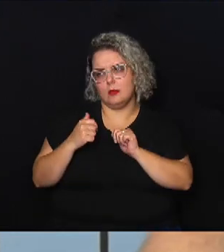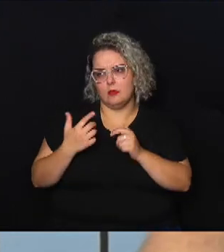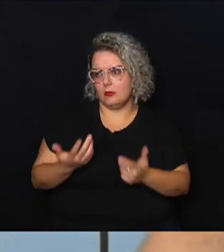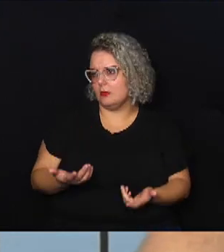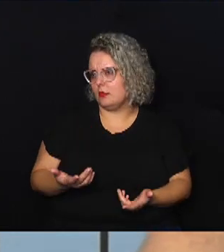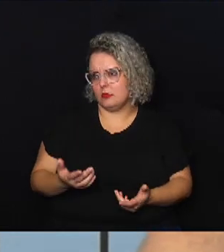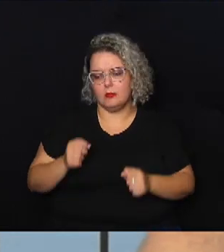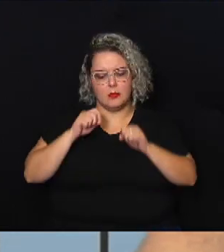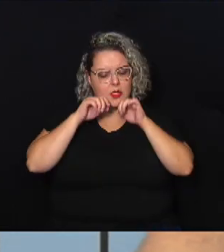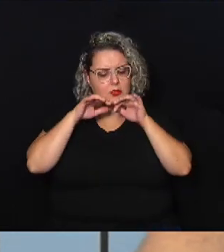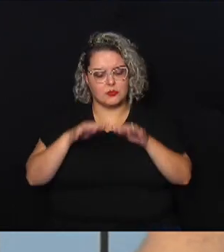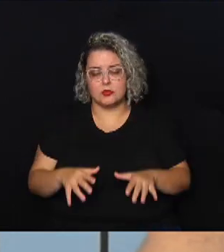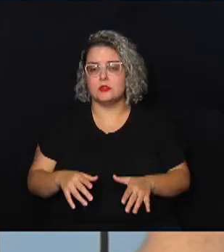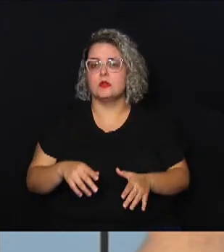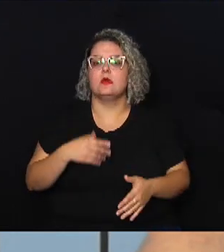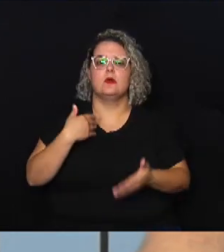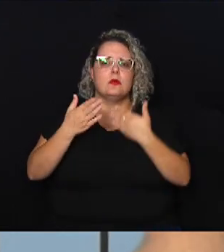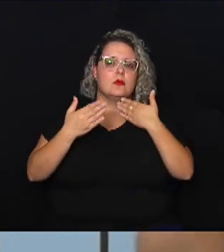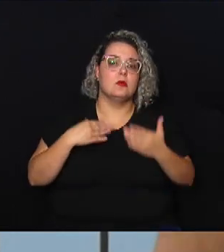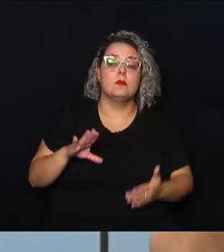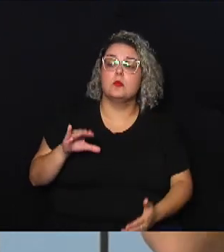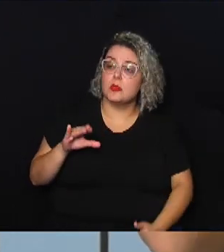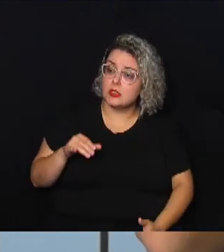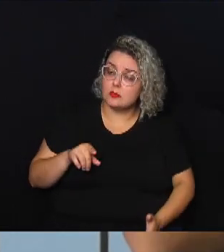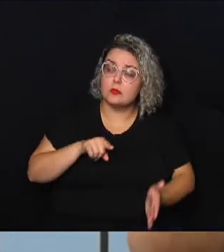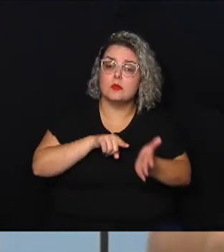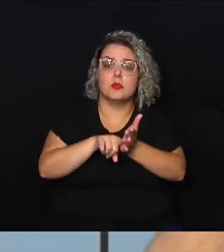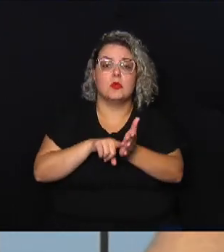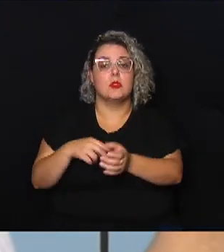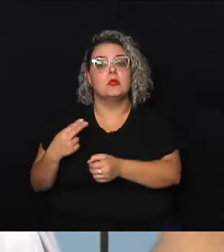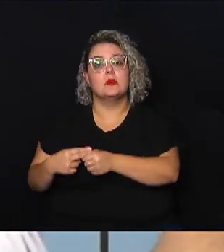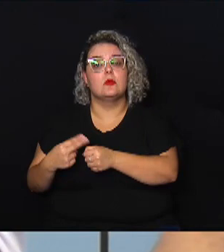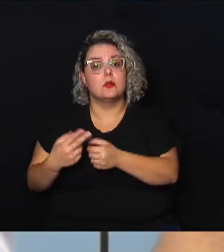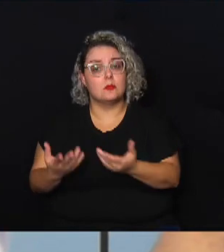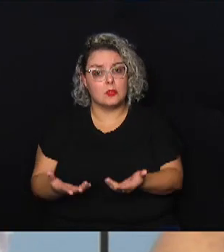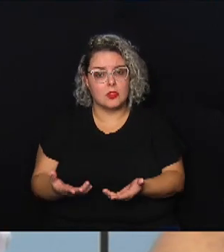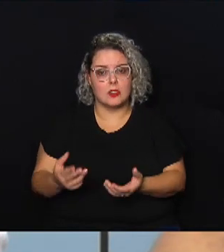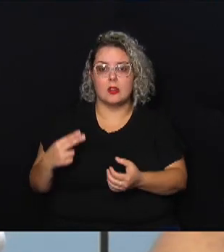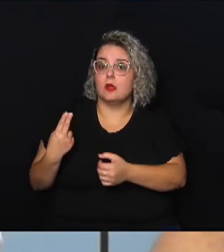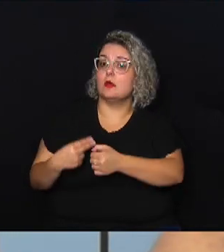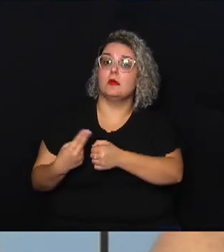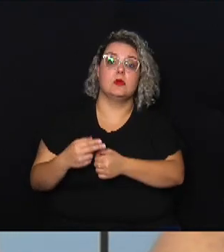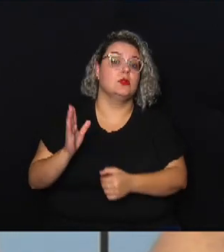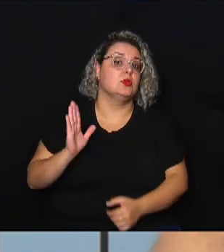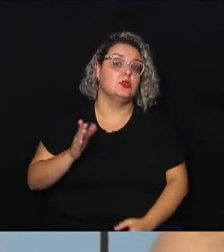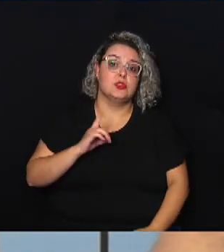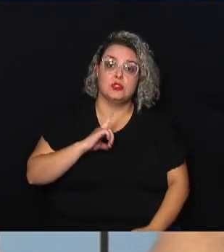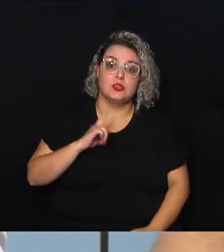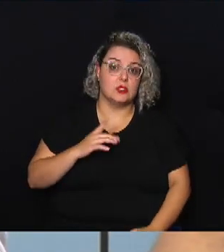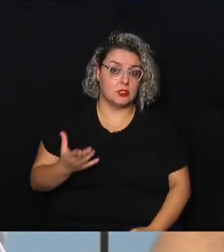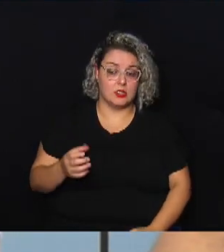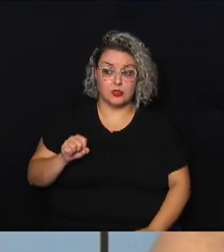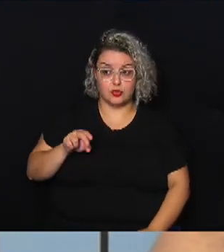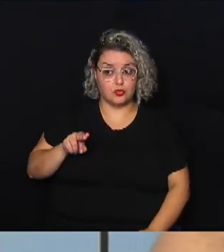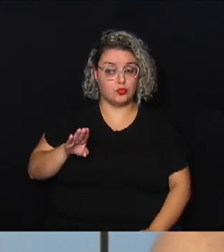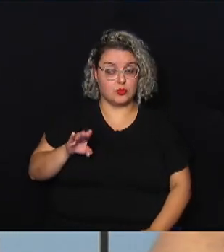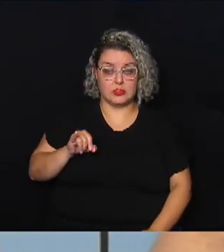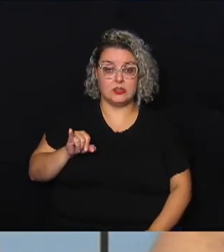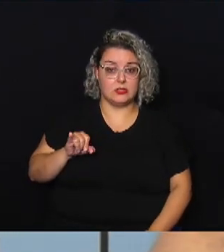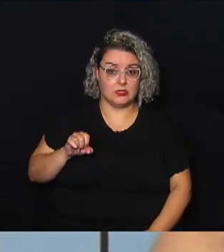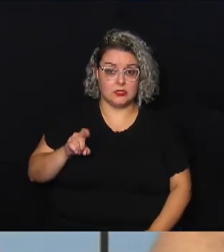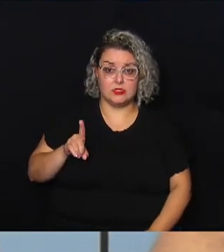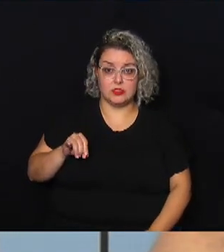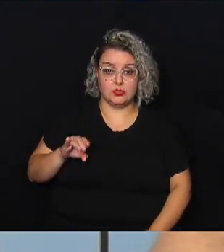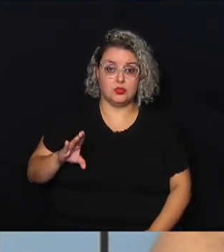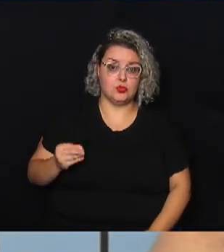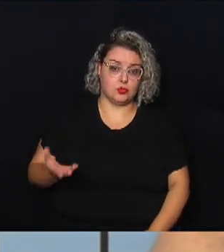de falar agora com uma pesquisadora uma cientista da Unicamp a Unicamp já tem subsídios eu acredito que muito até pra